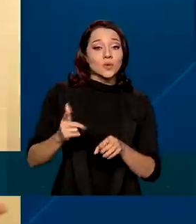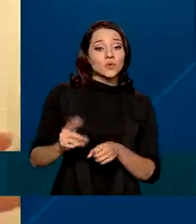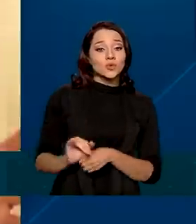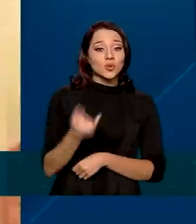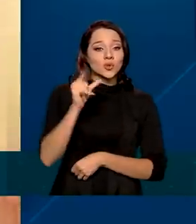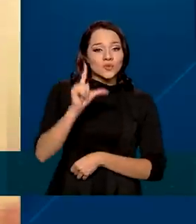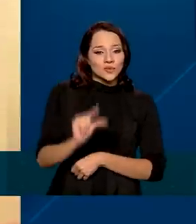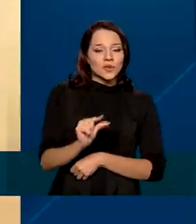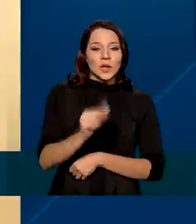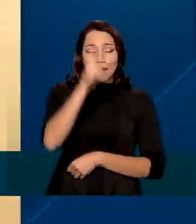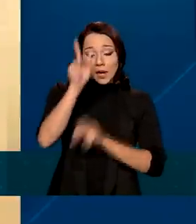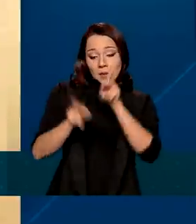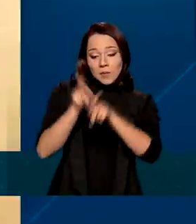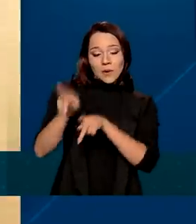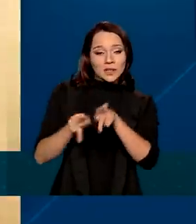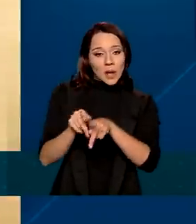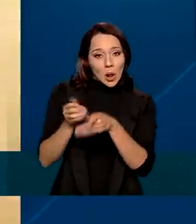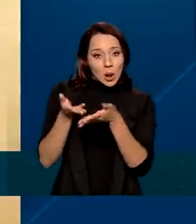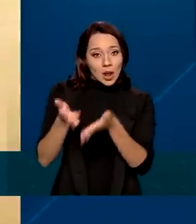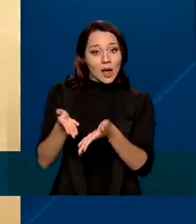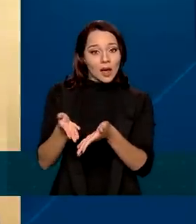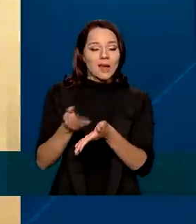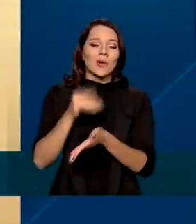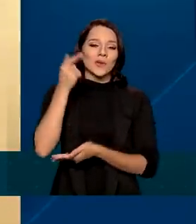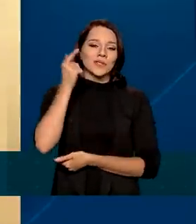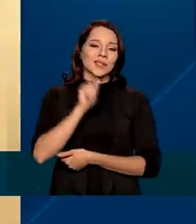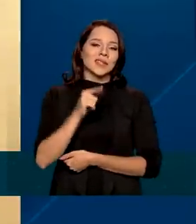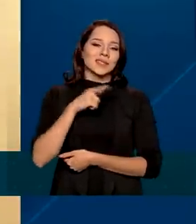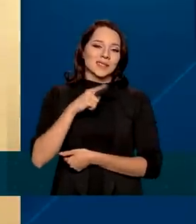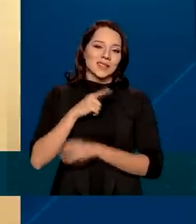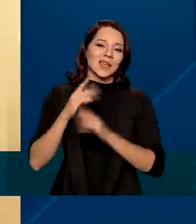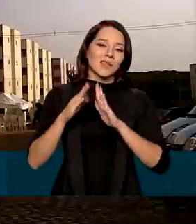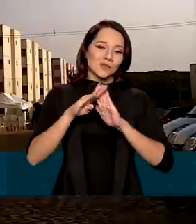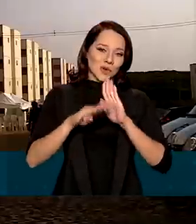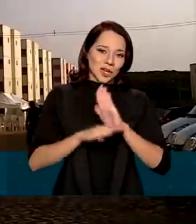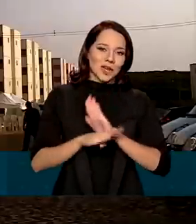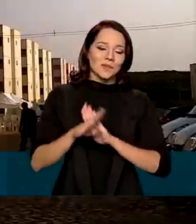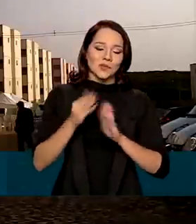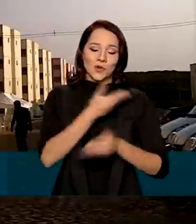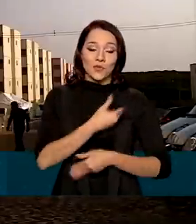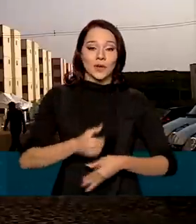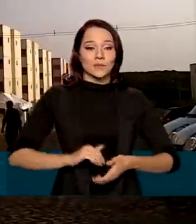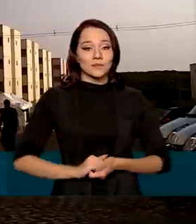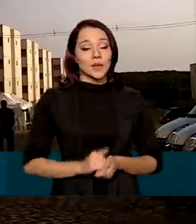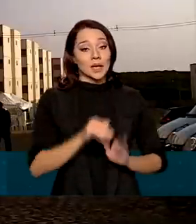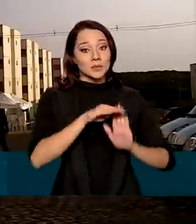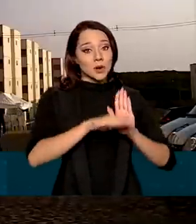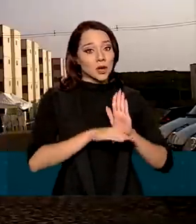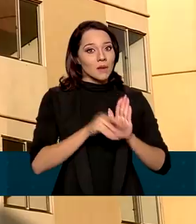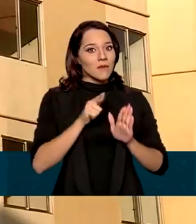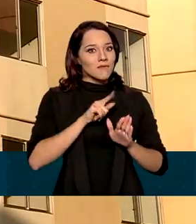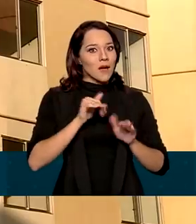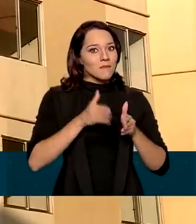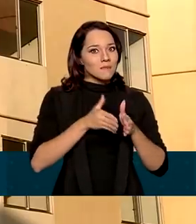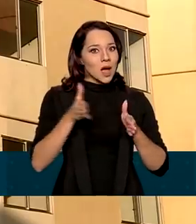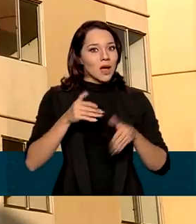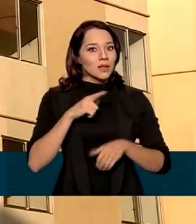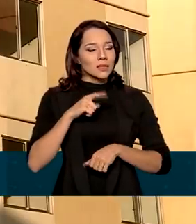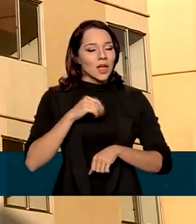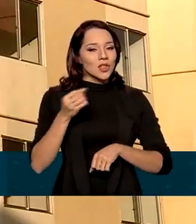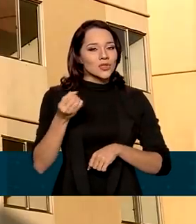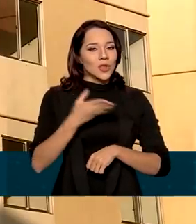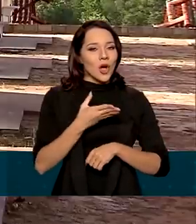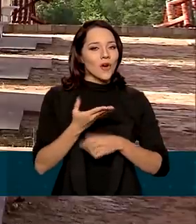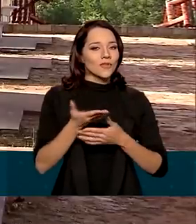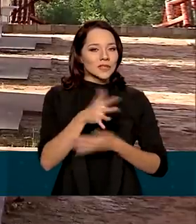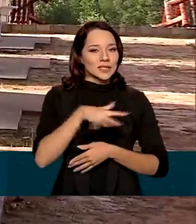juros para que aquela população pudesse acessar os programas. O programa vai ficar maior e atender novos